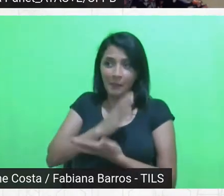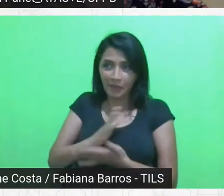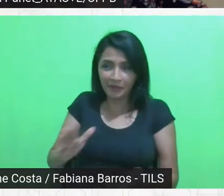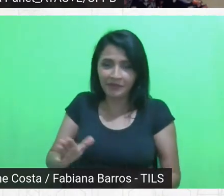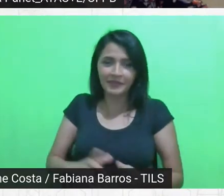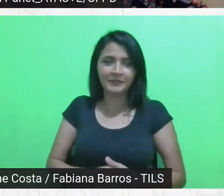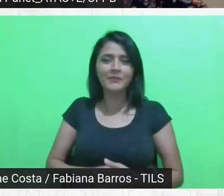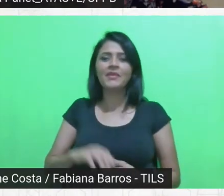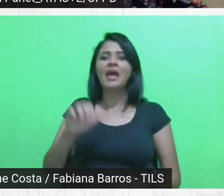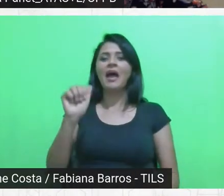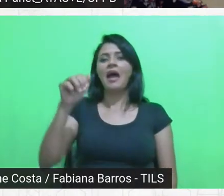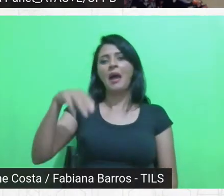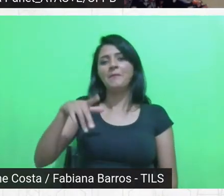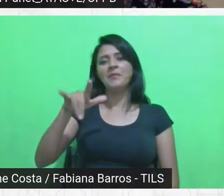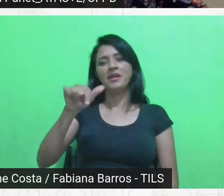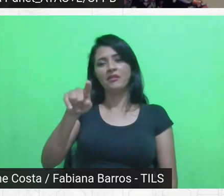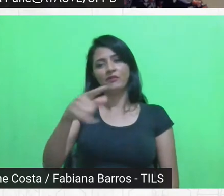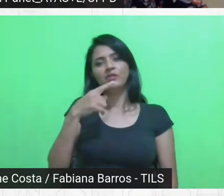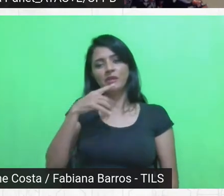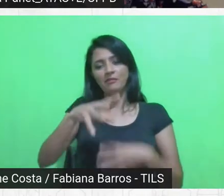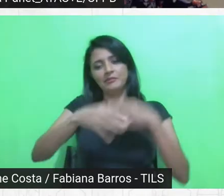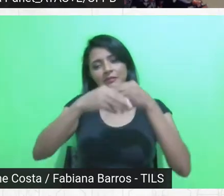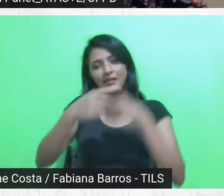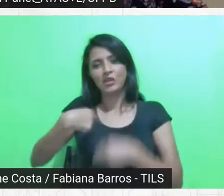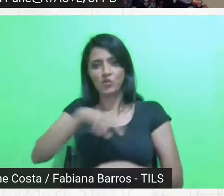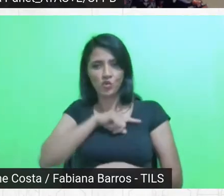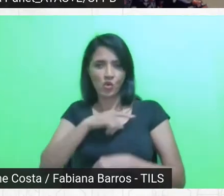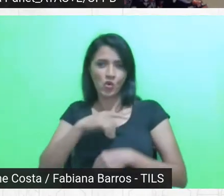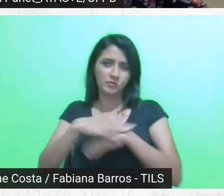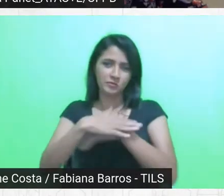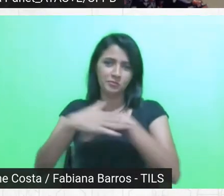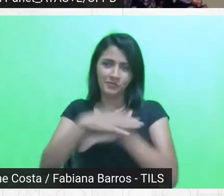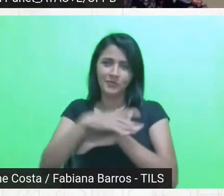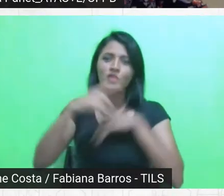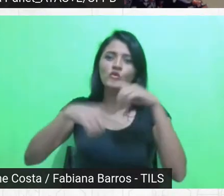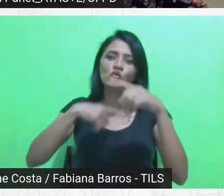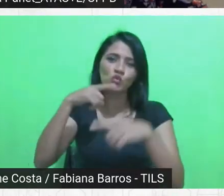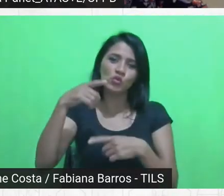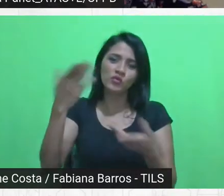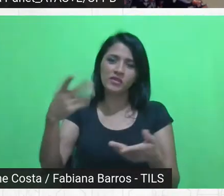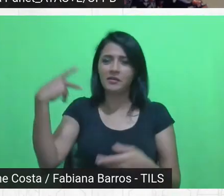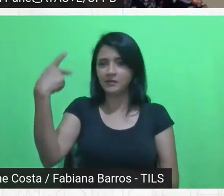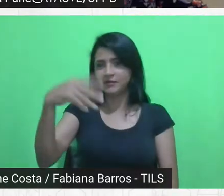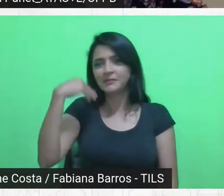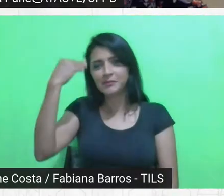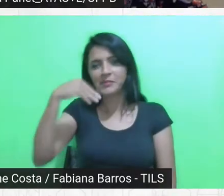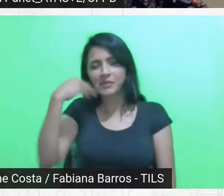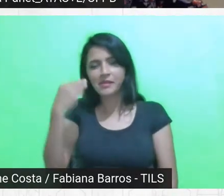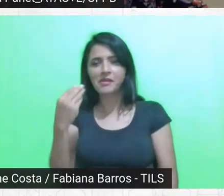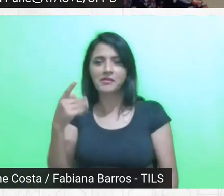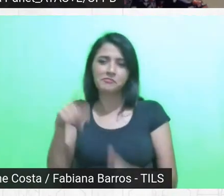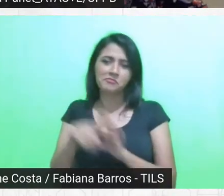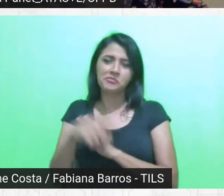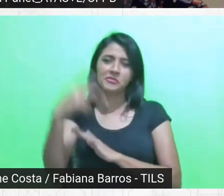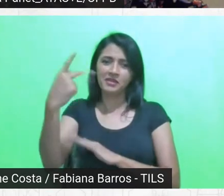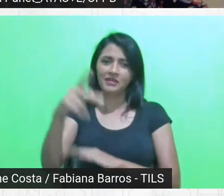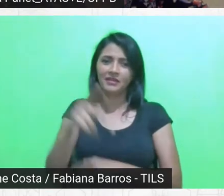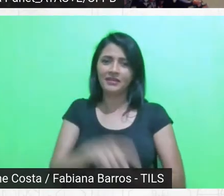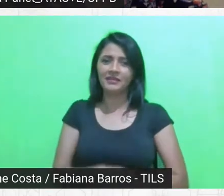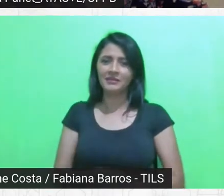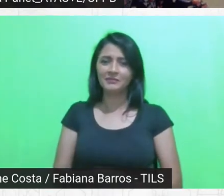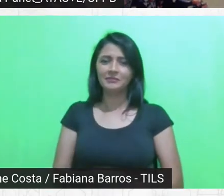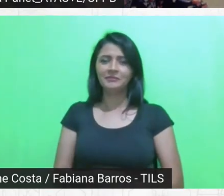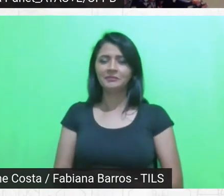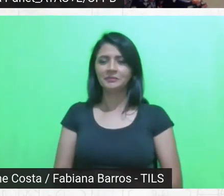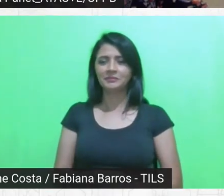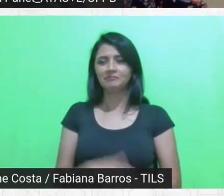colaborar com as nossas conversas e dúvidas aqui, já pela sua experiência, perguntas sobre etc. Por favor.